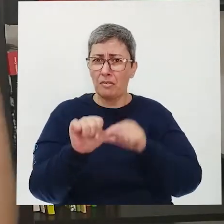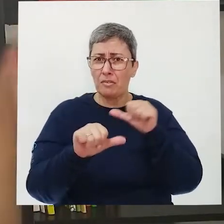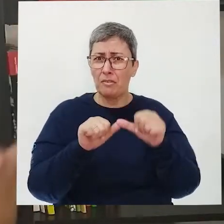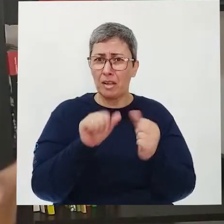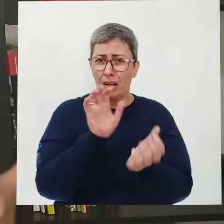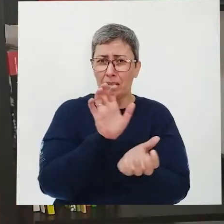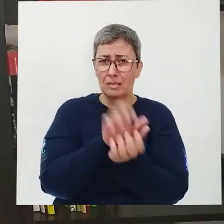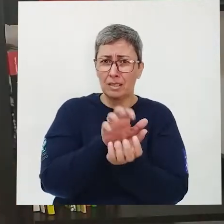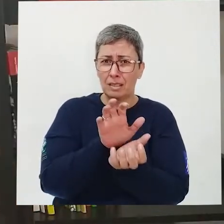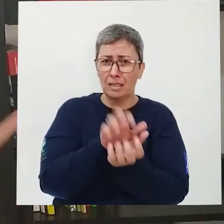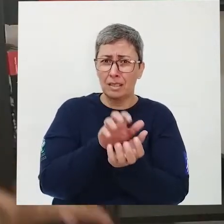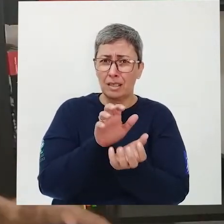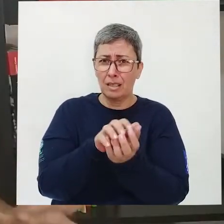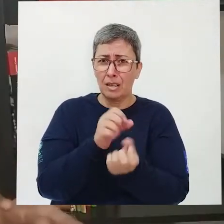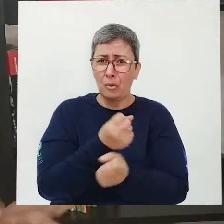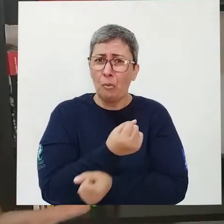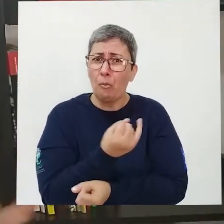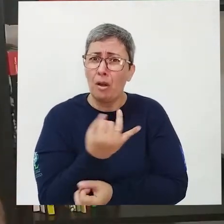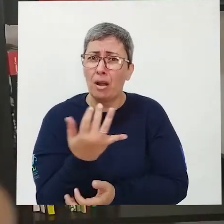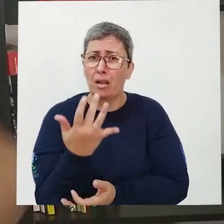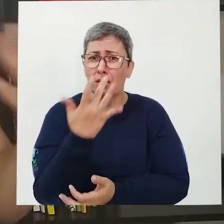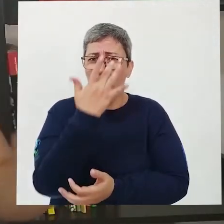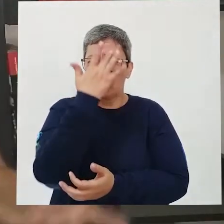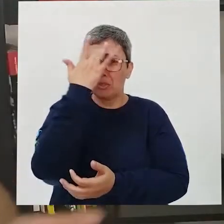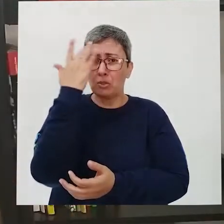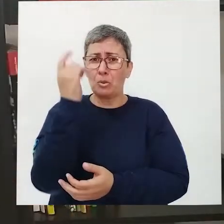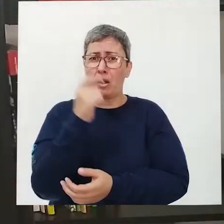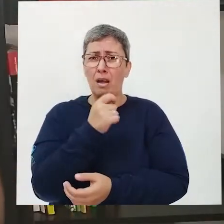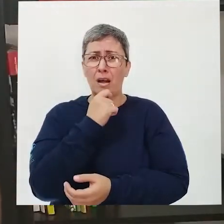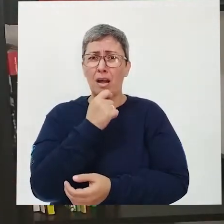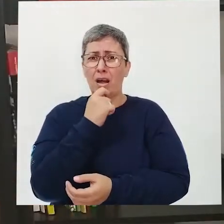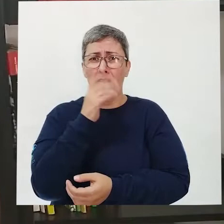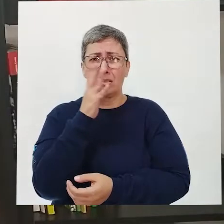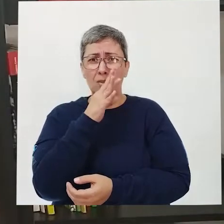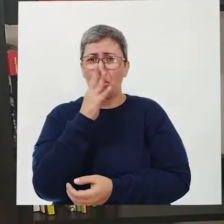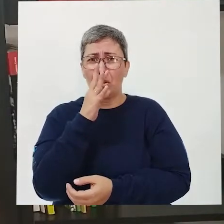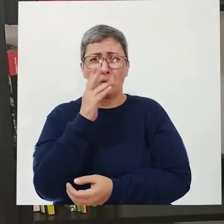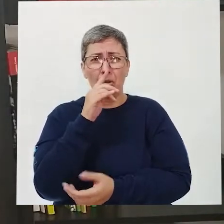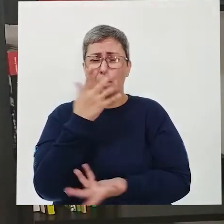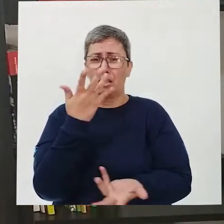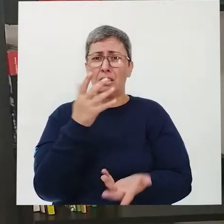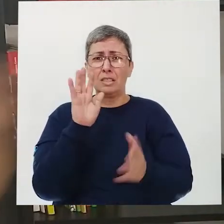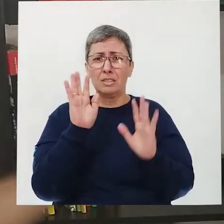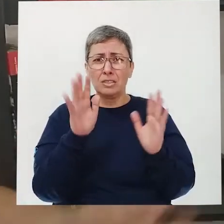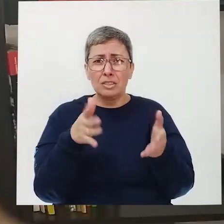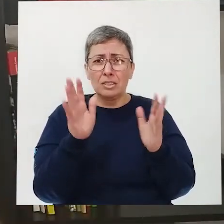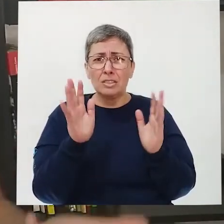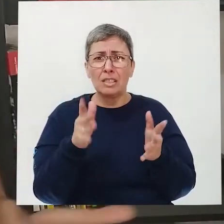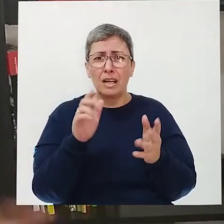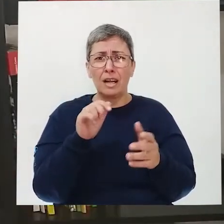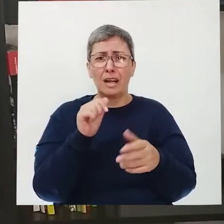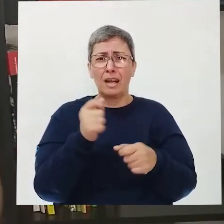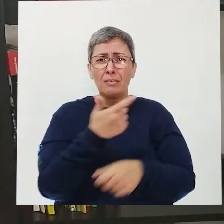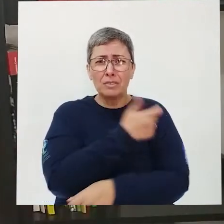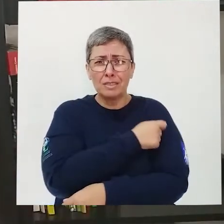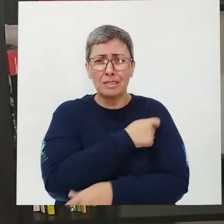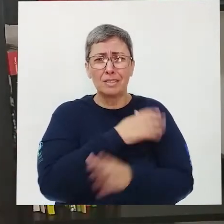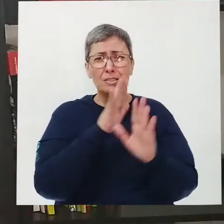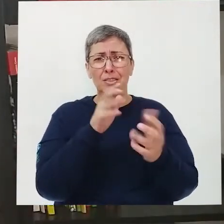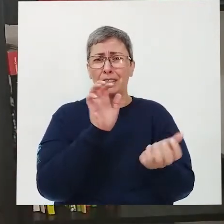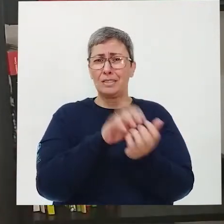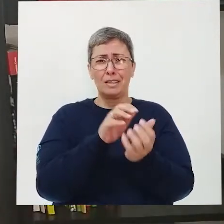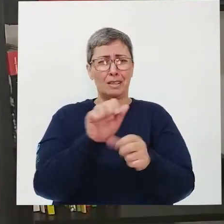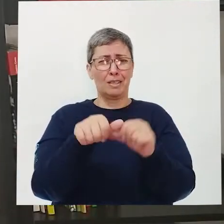jacaré? Quantos e quantos já não tomaram a vacina aí? Ninguém no mundo todo aí, ninguém virou jacaré, não é verdade?